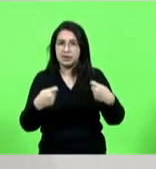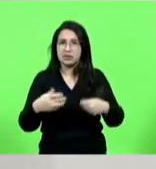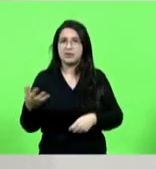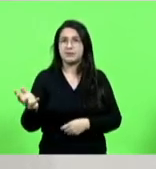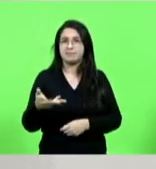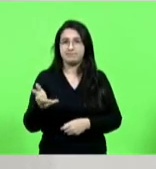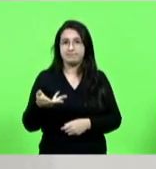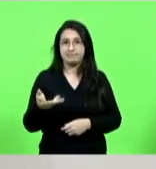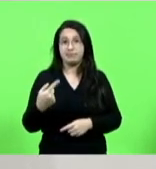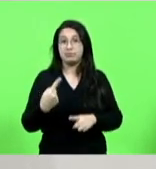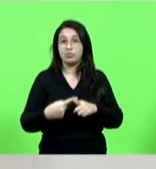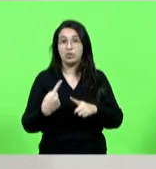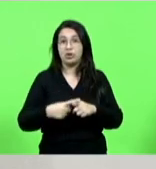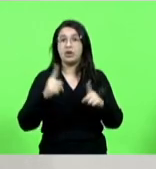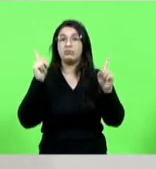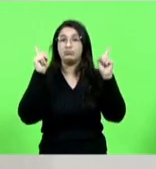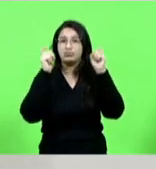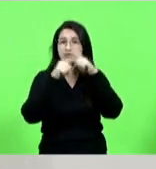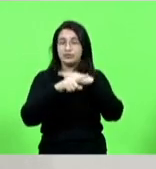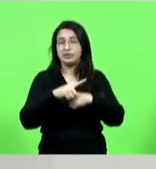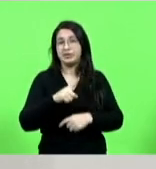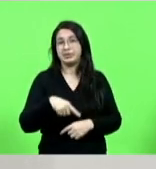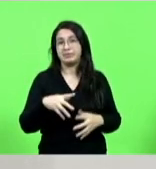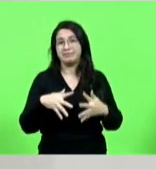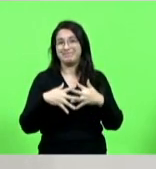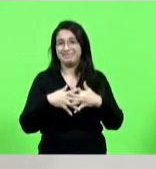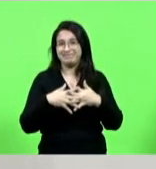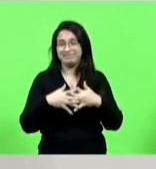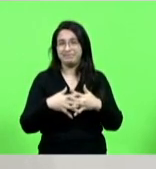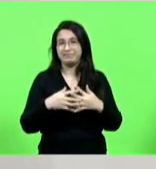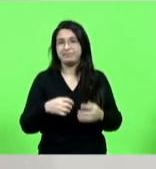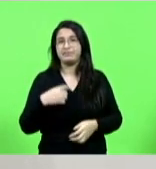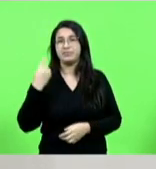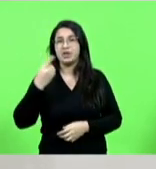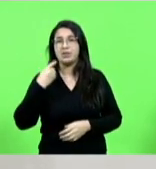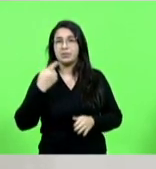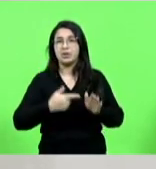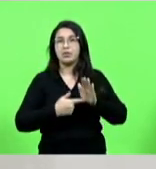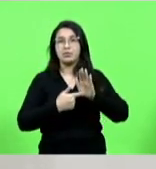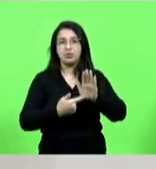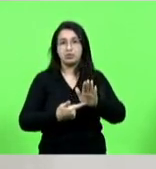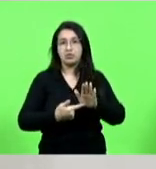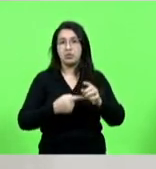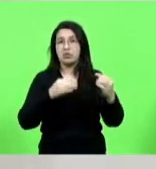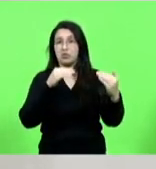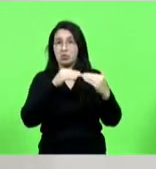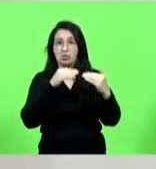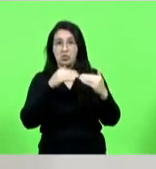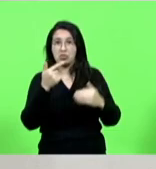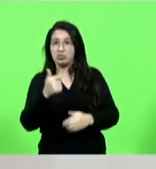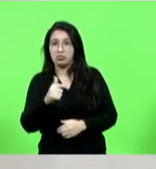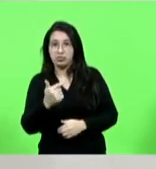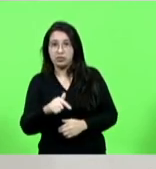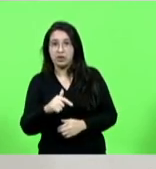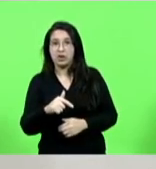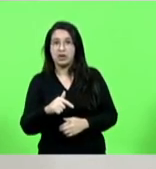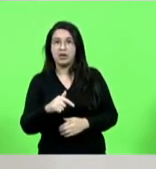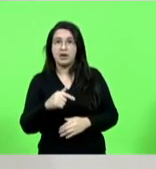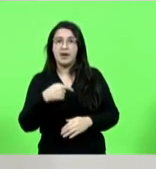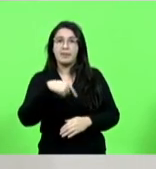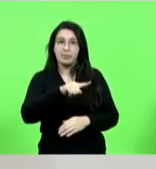pela complexidade porque o deputado apresentou não concordo com o projeto derruba aqui no plenário